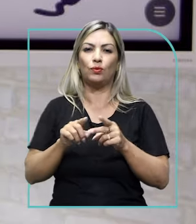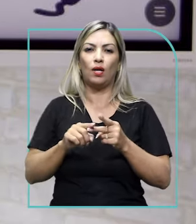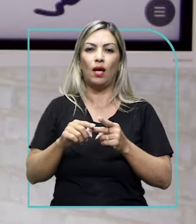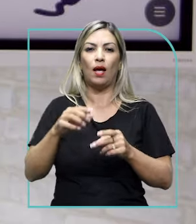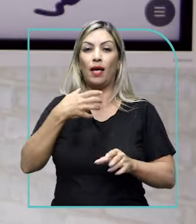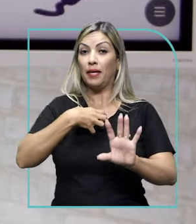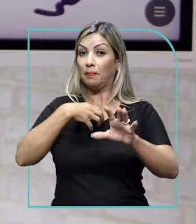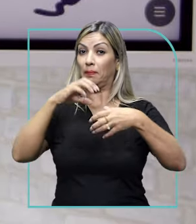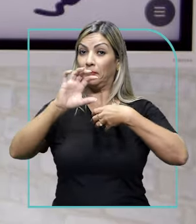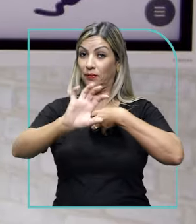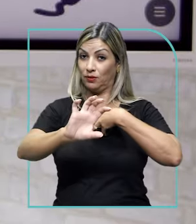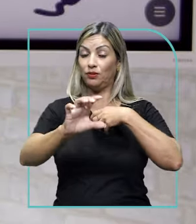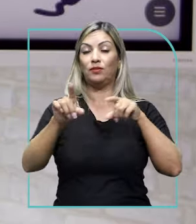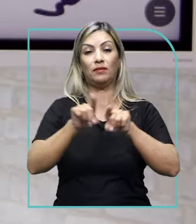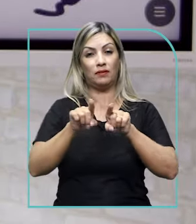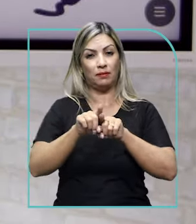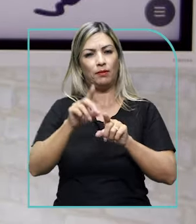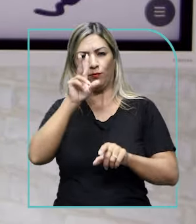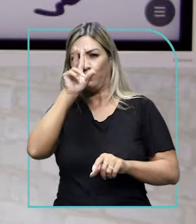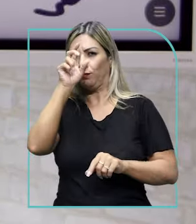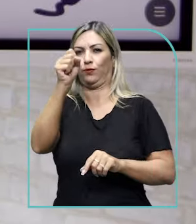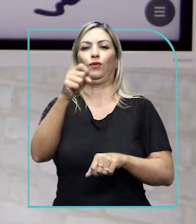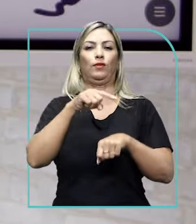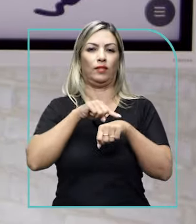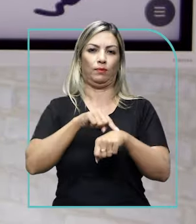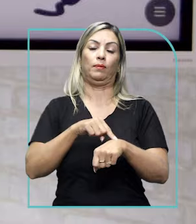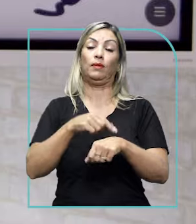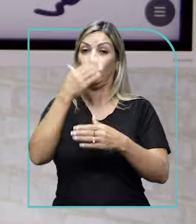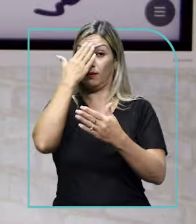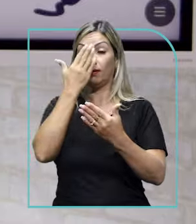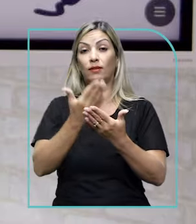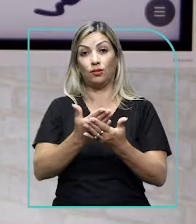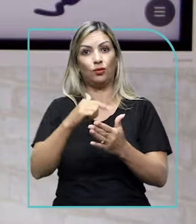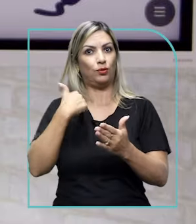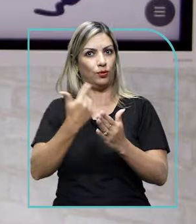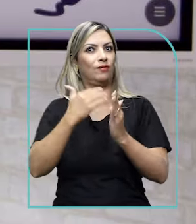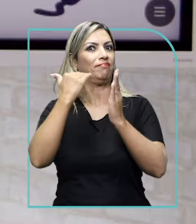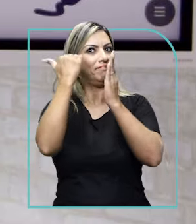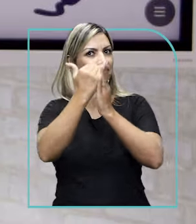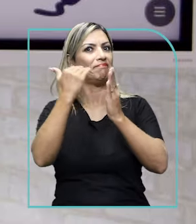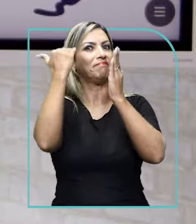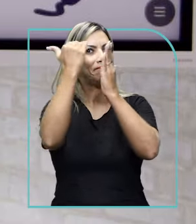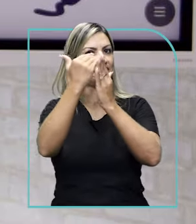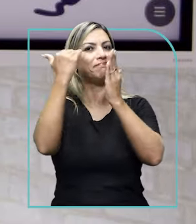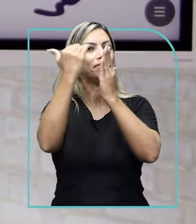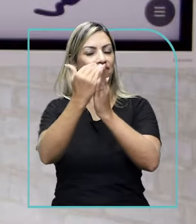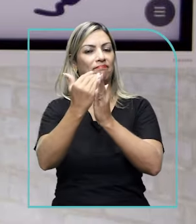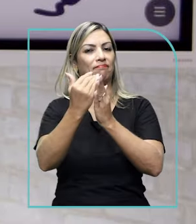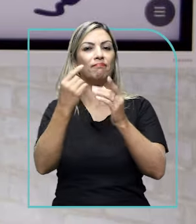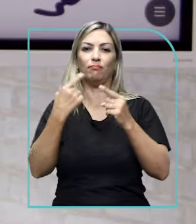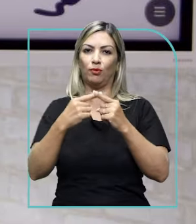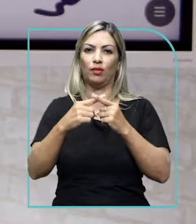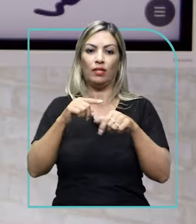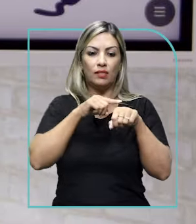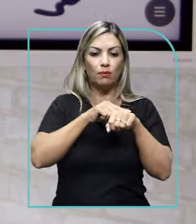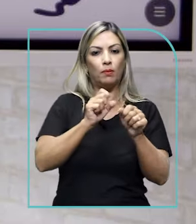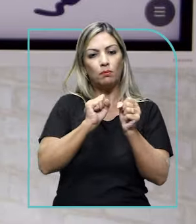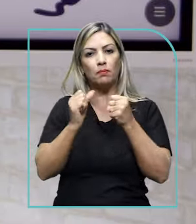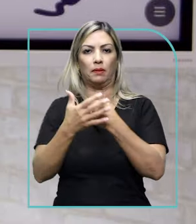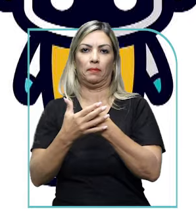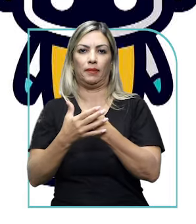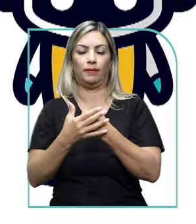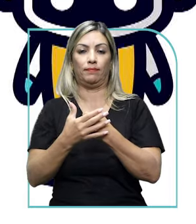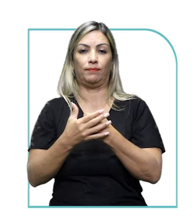empatia ficou muito mais forte e acredito que nós avançamos nesse sentido devido a esse momento